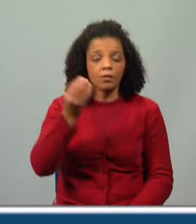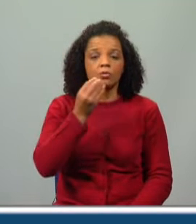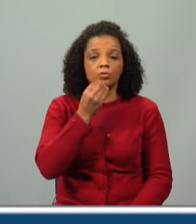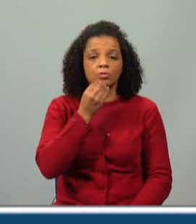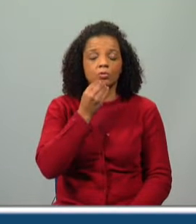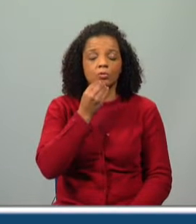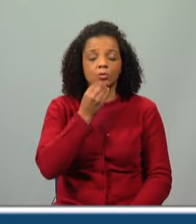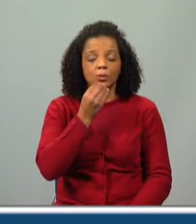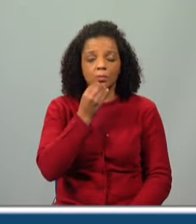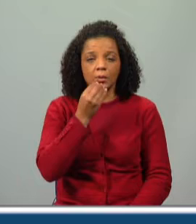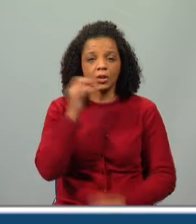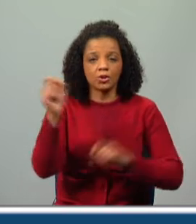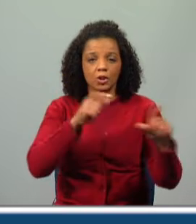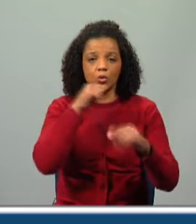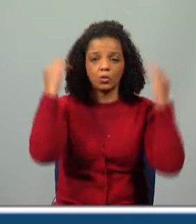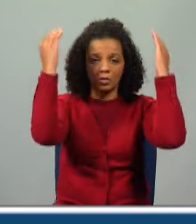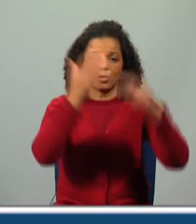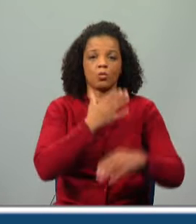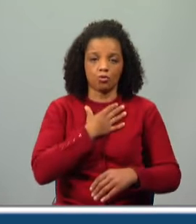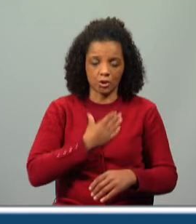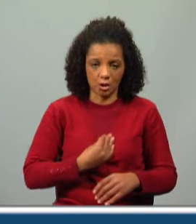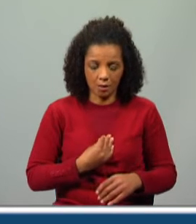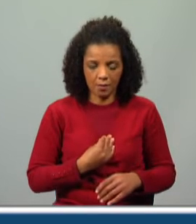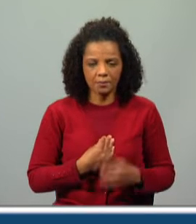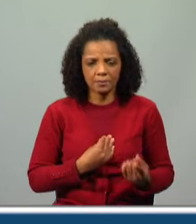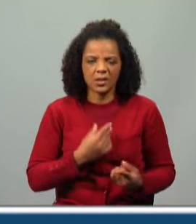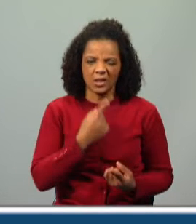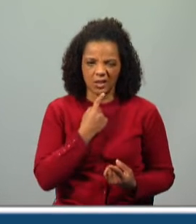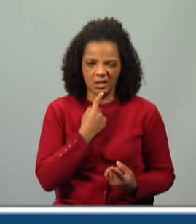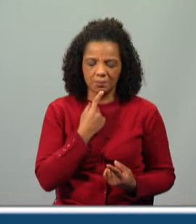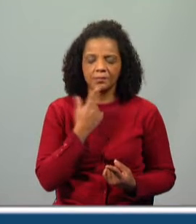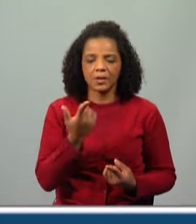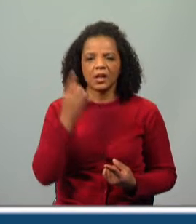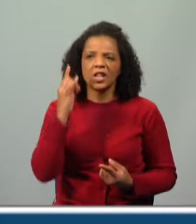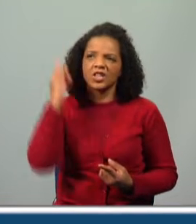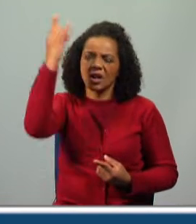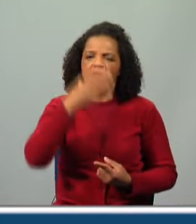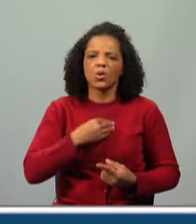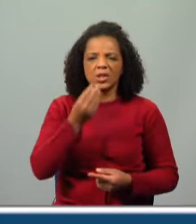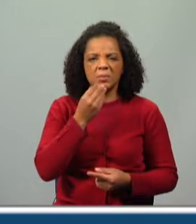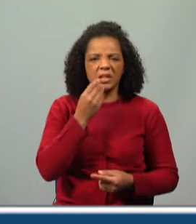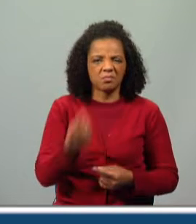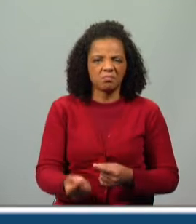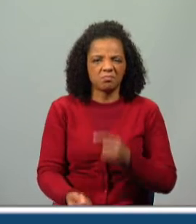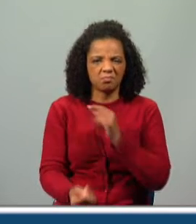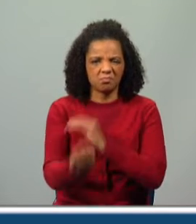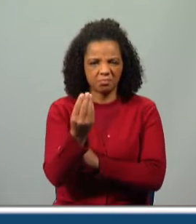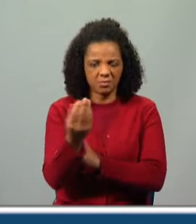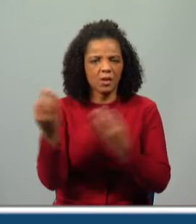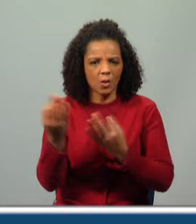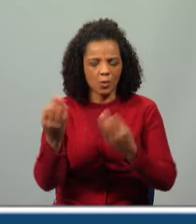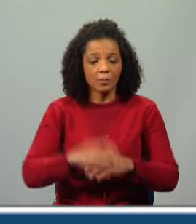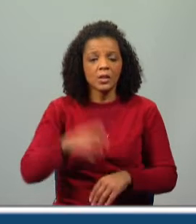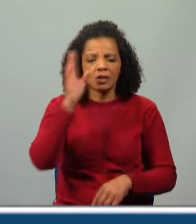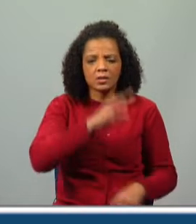as estrelas do céu. Então, esta girafa também tinha, assim, uns gostos alimentares um bocadinho estranhos, não é? Se